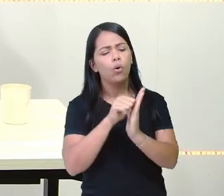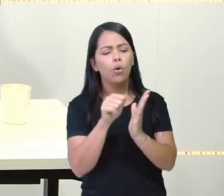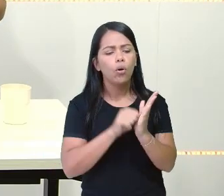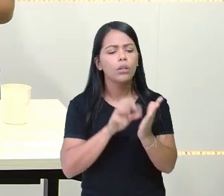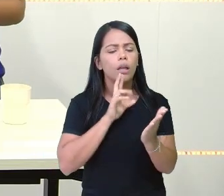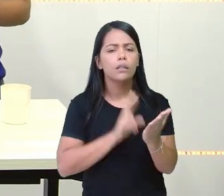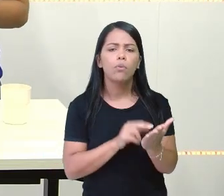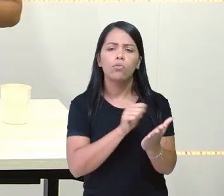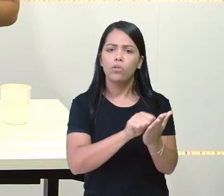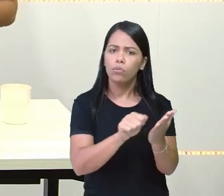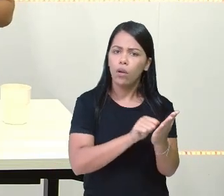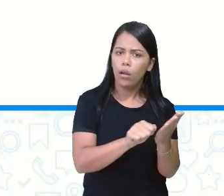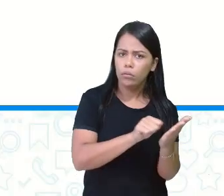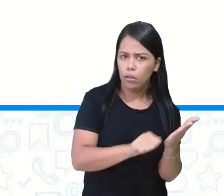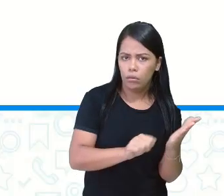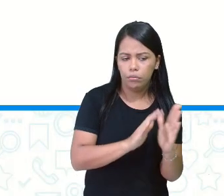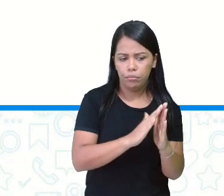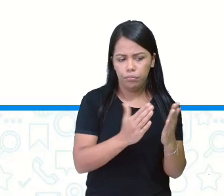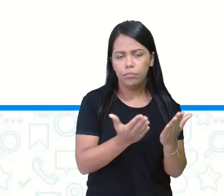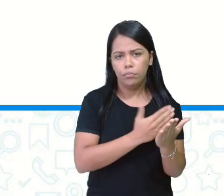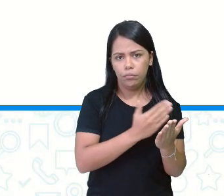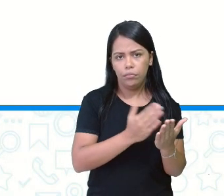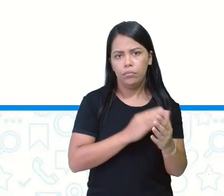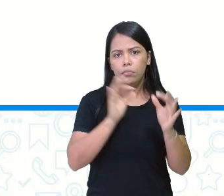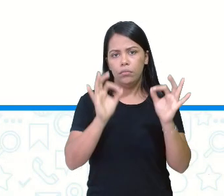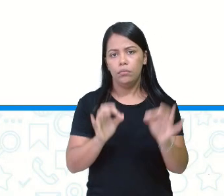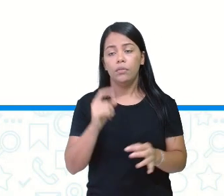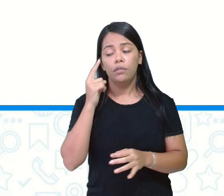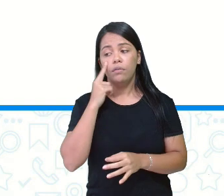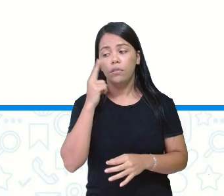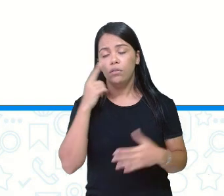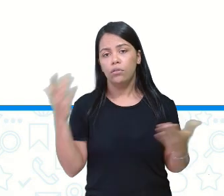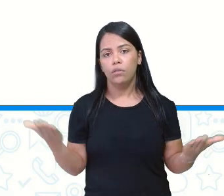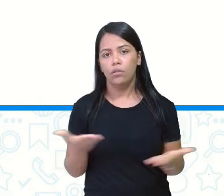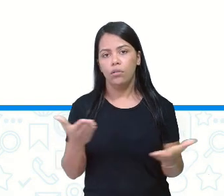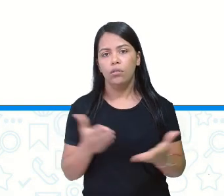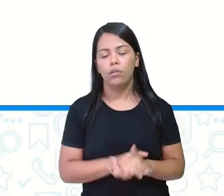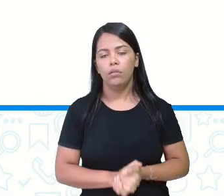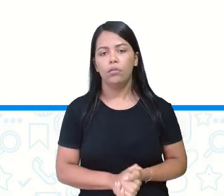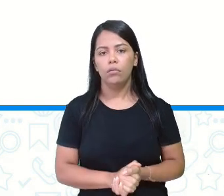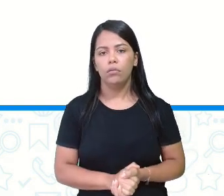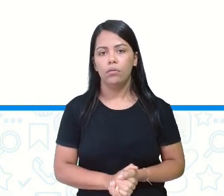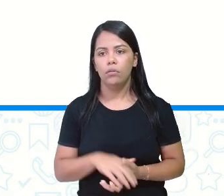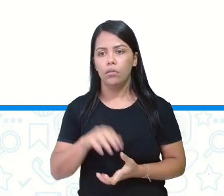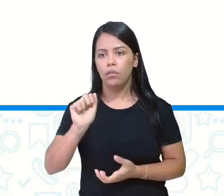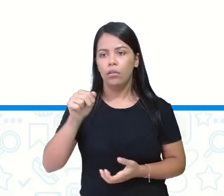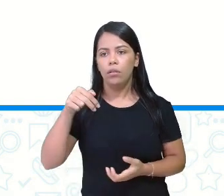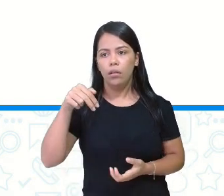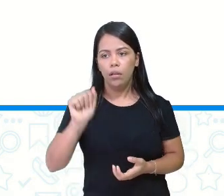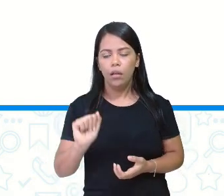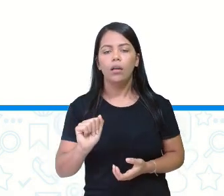Participem! Olha o probleminha que eu trouxe pra vocês agora. Ana trabalha em